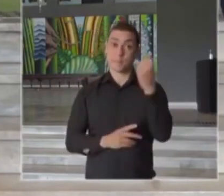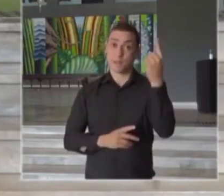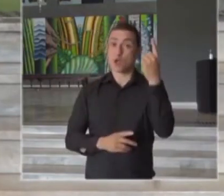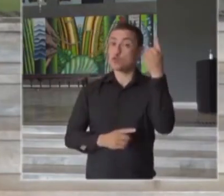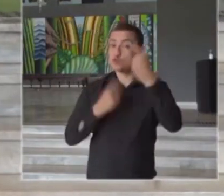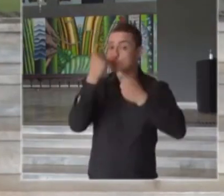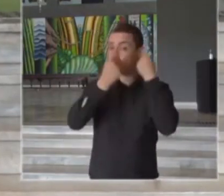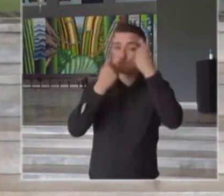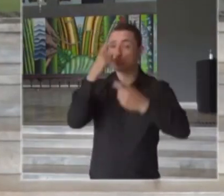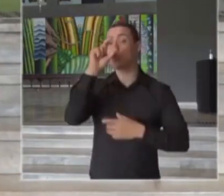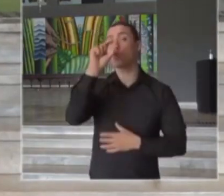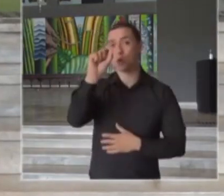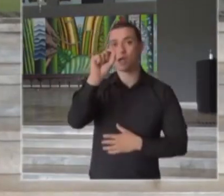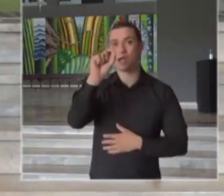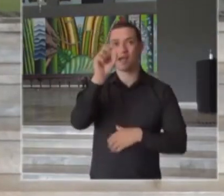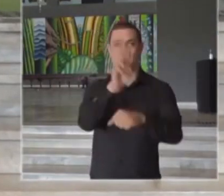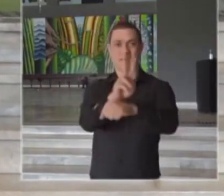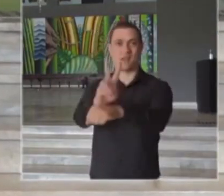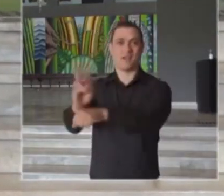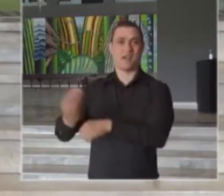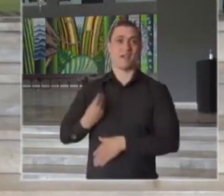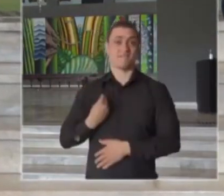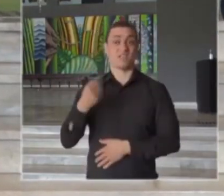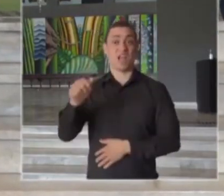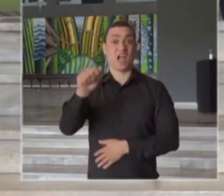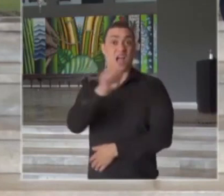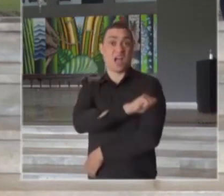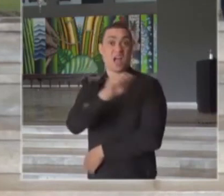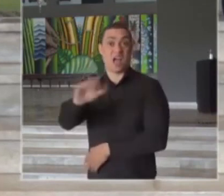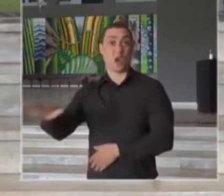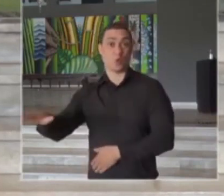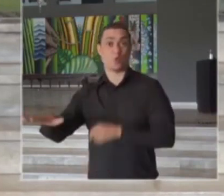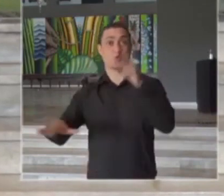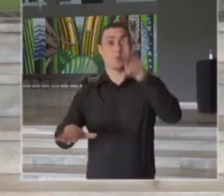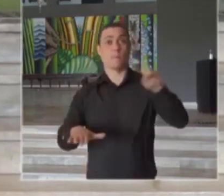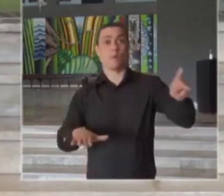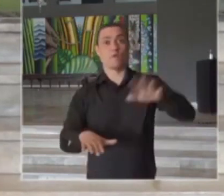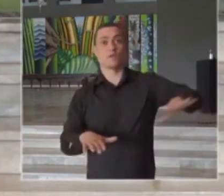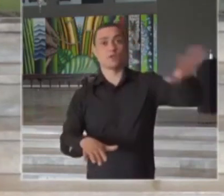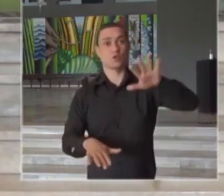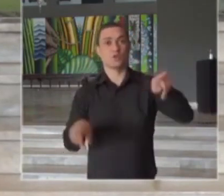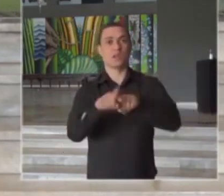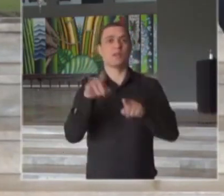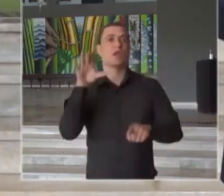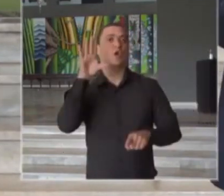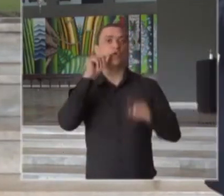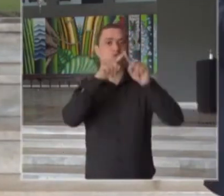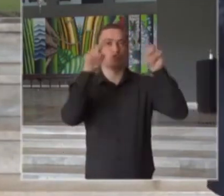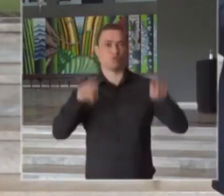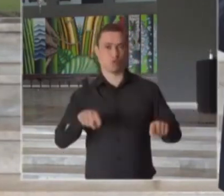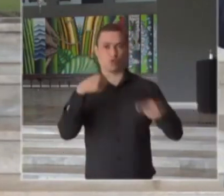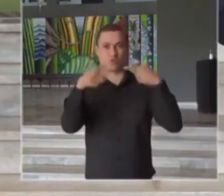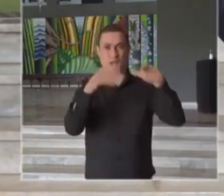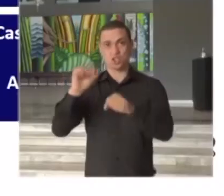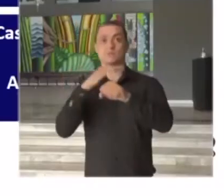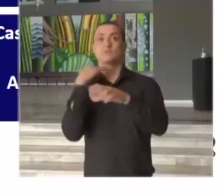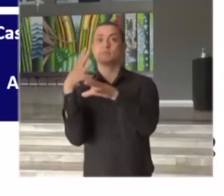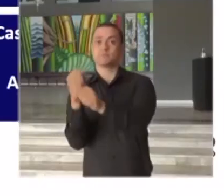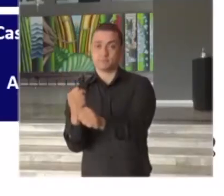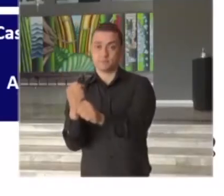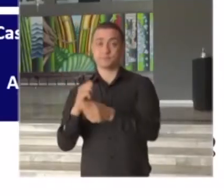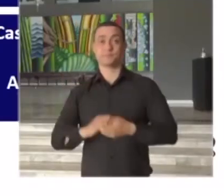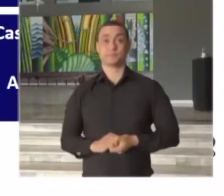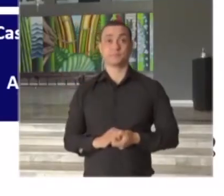preocupação primordial a proteção à vida dos alunos, dos professores e dos profissionais da educação em São Paulo.